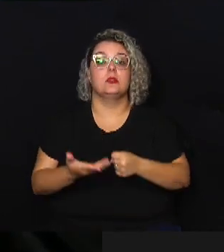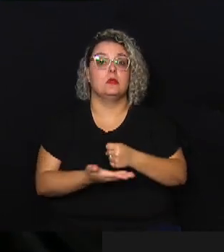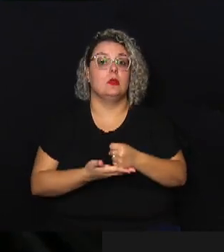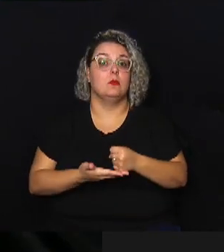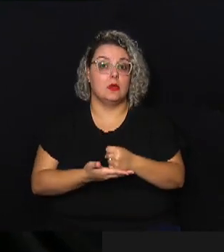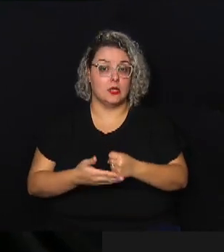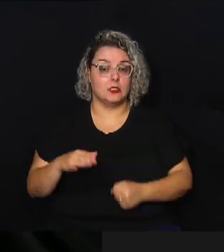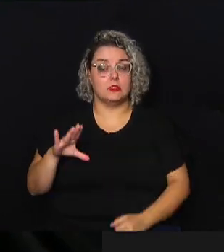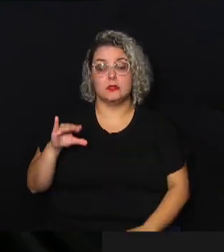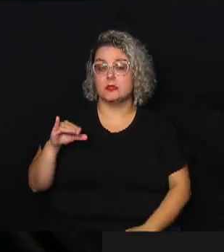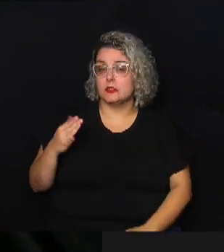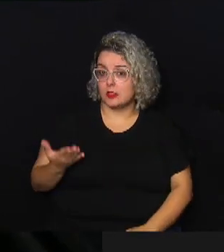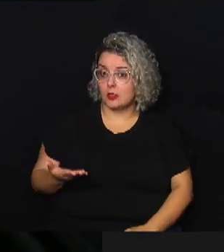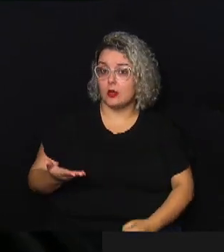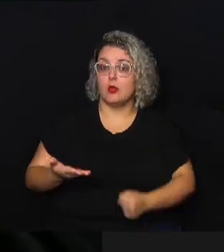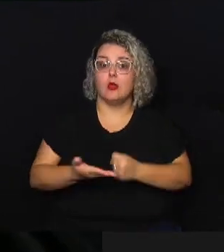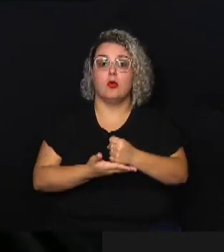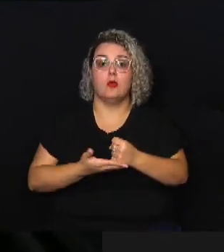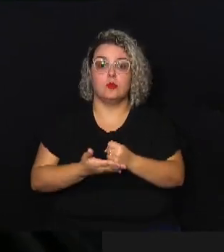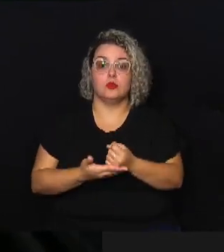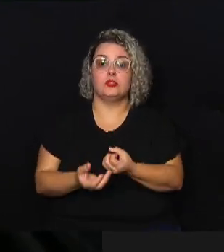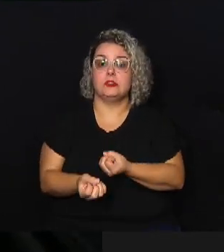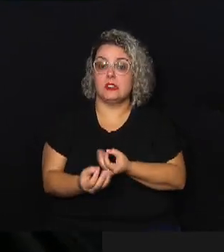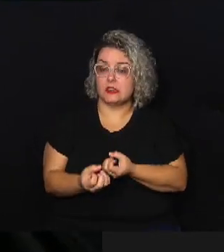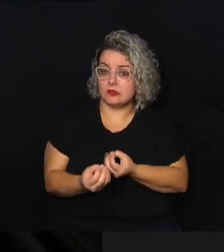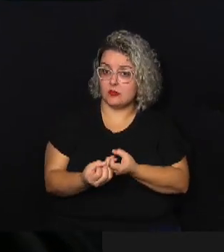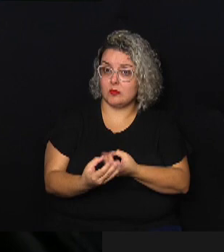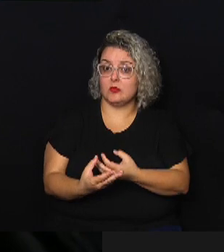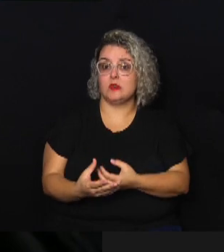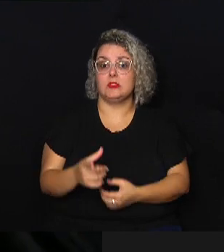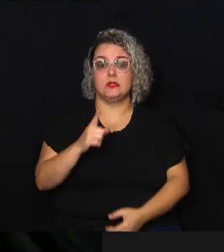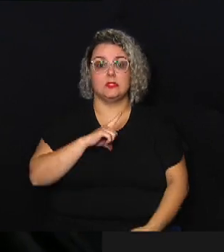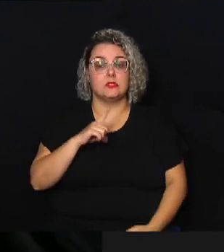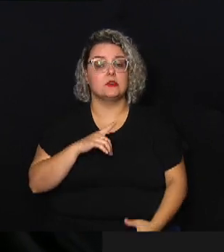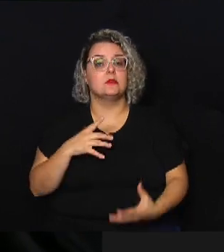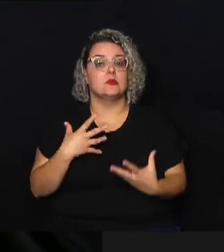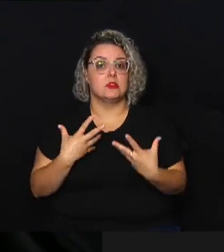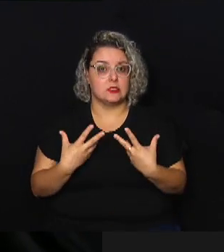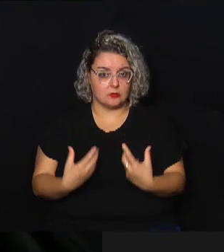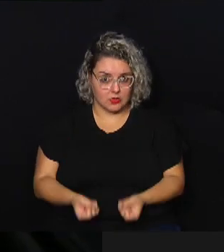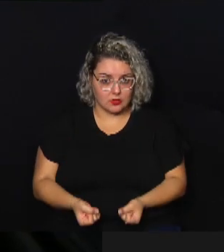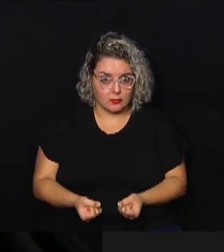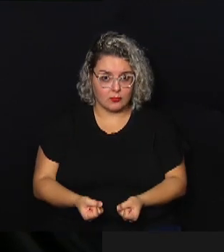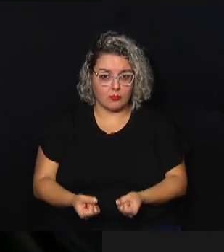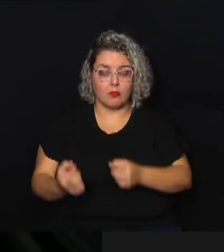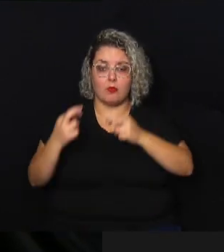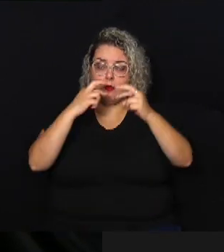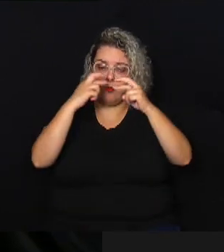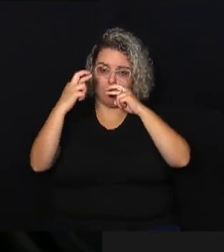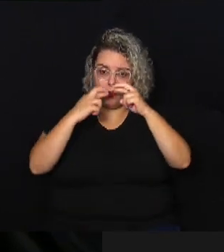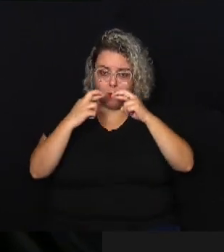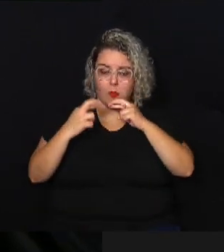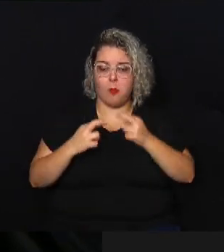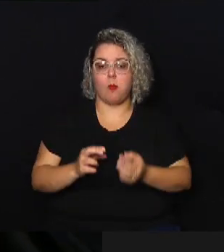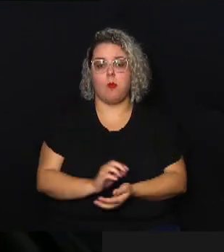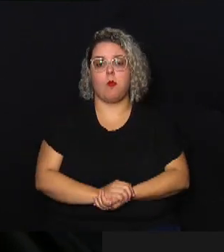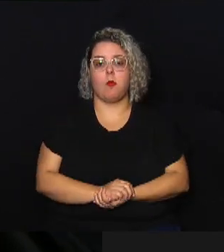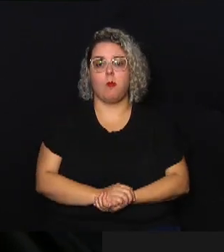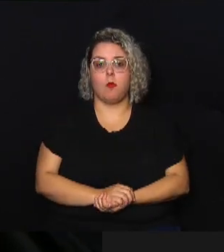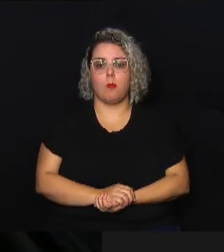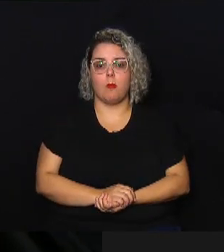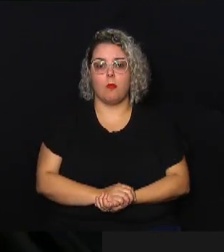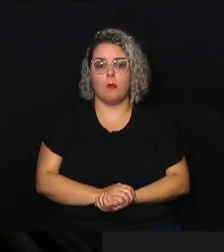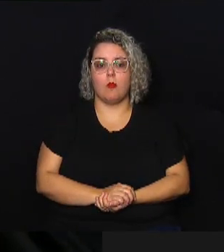ciência com base nos dados que nós analisamos então isso